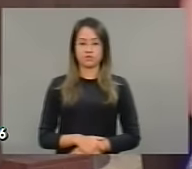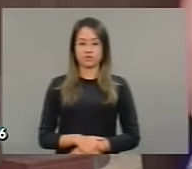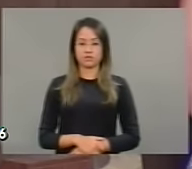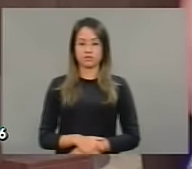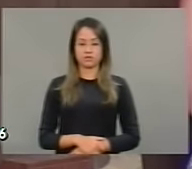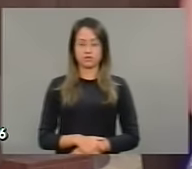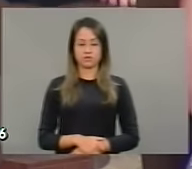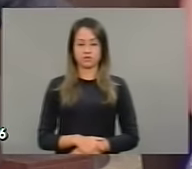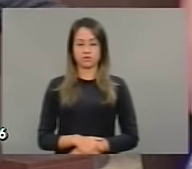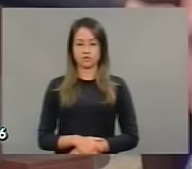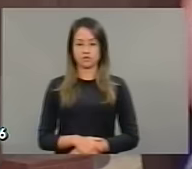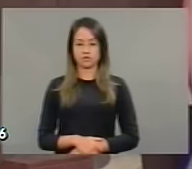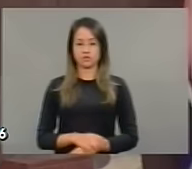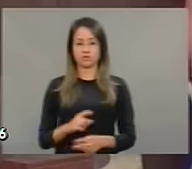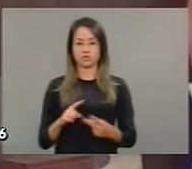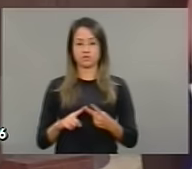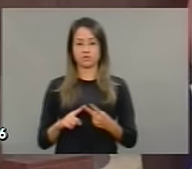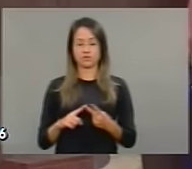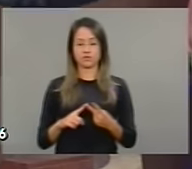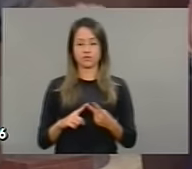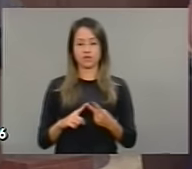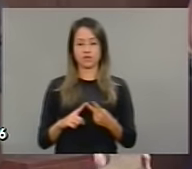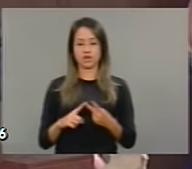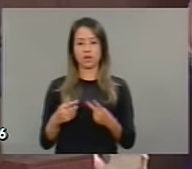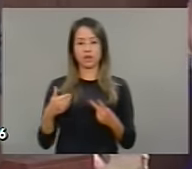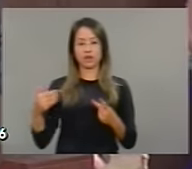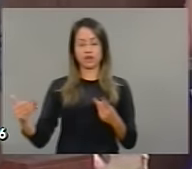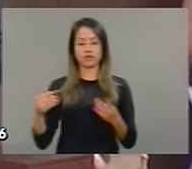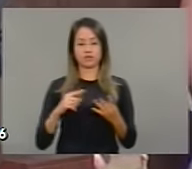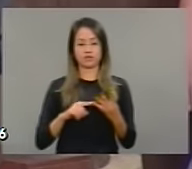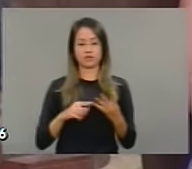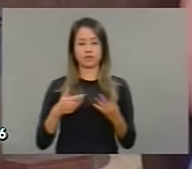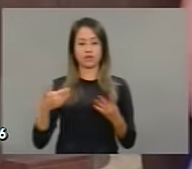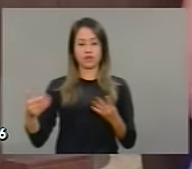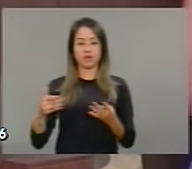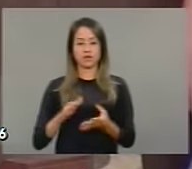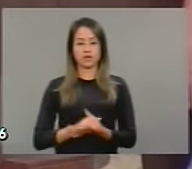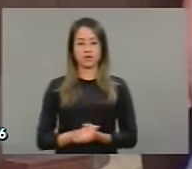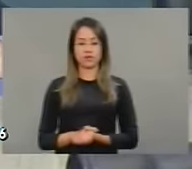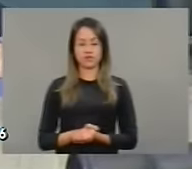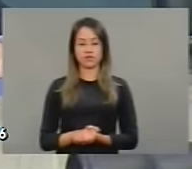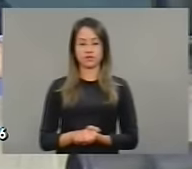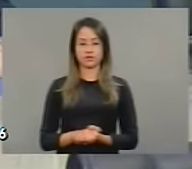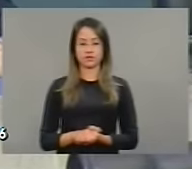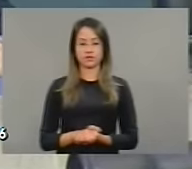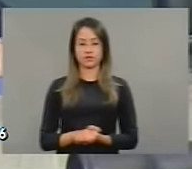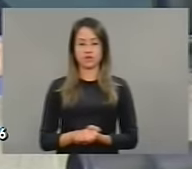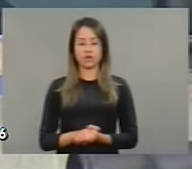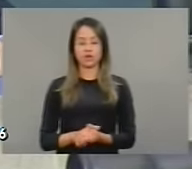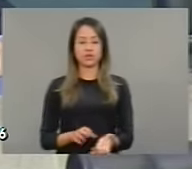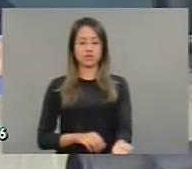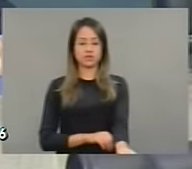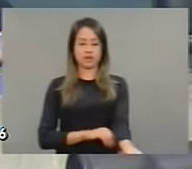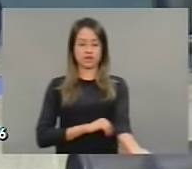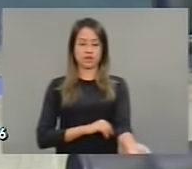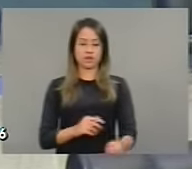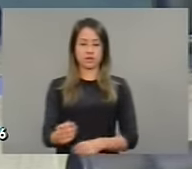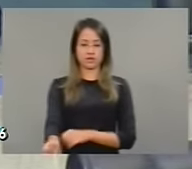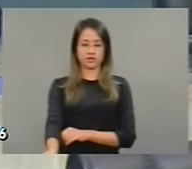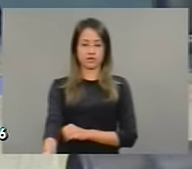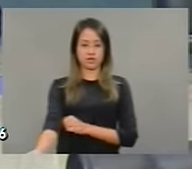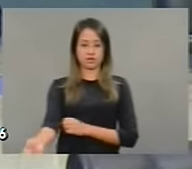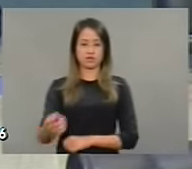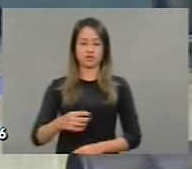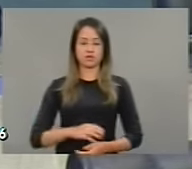Deputado Raquel também. deputado Carlos Márcio, deputado Leonardo também. Deputado Renato, quero me solidarizar com Vossa Excelência nesse momento. sei da